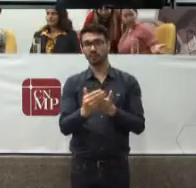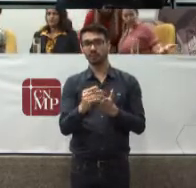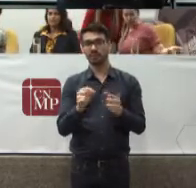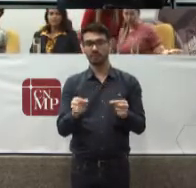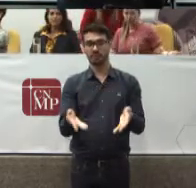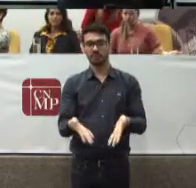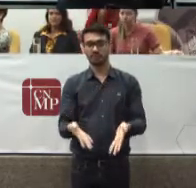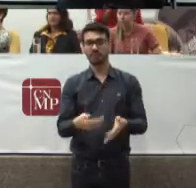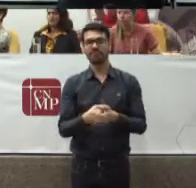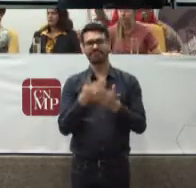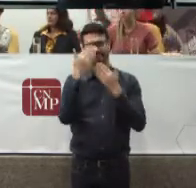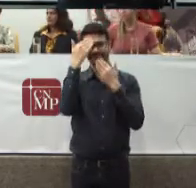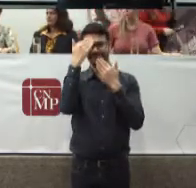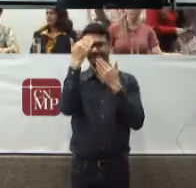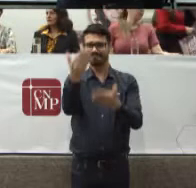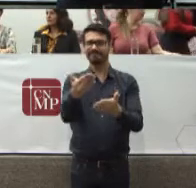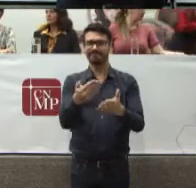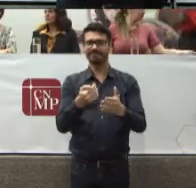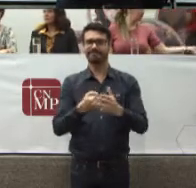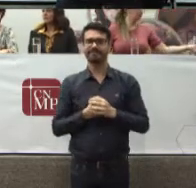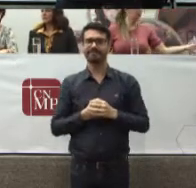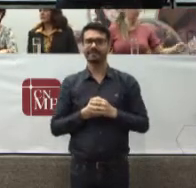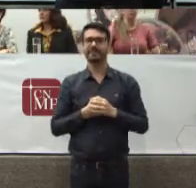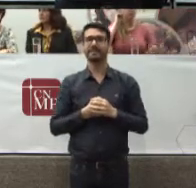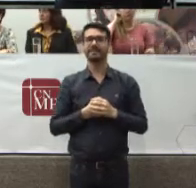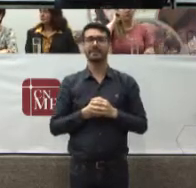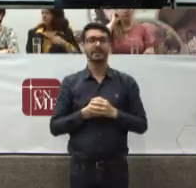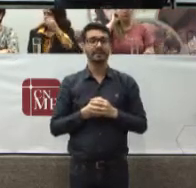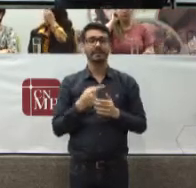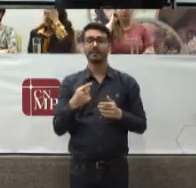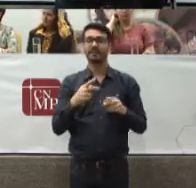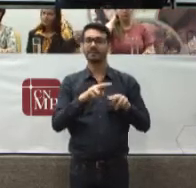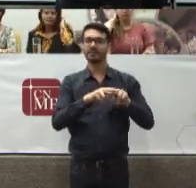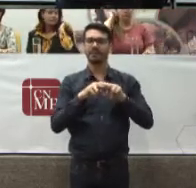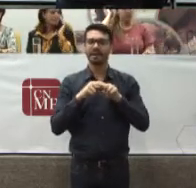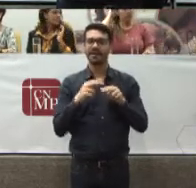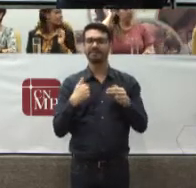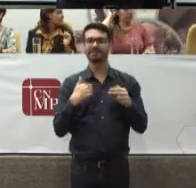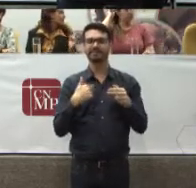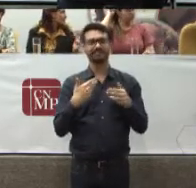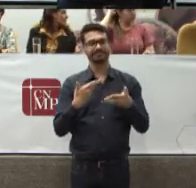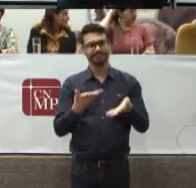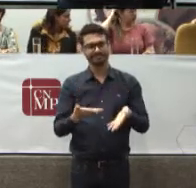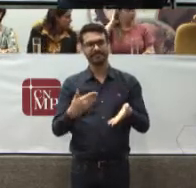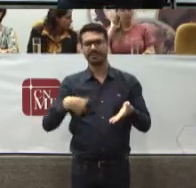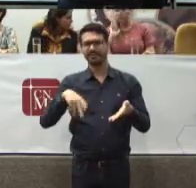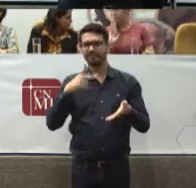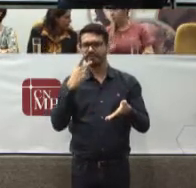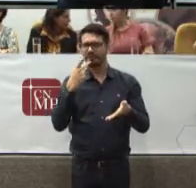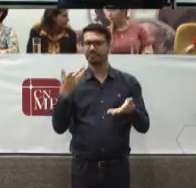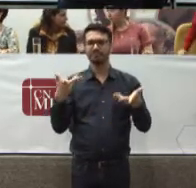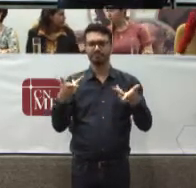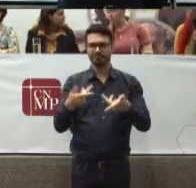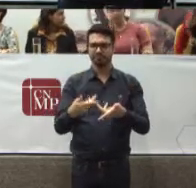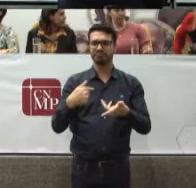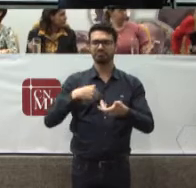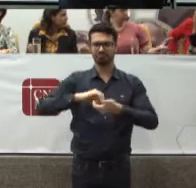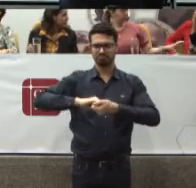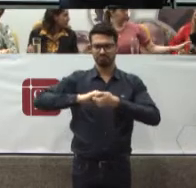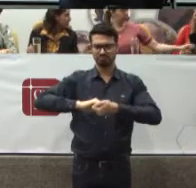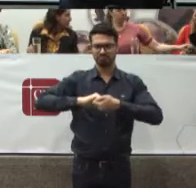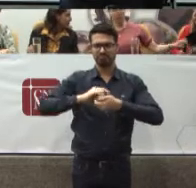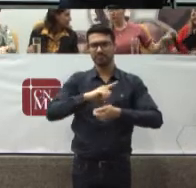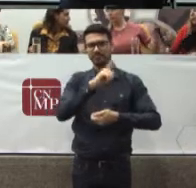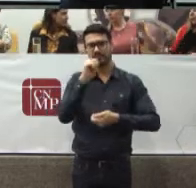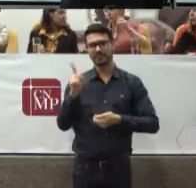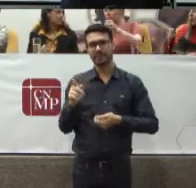agradeço A gentileza Do Conselheiro Cepian Que representa O